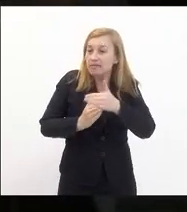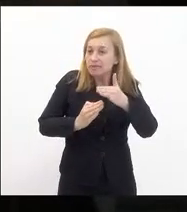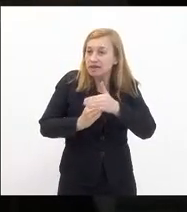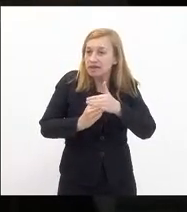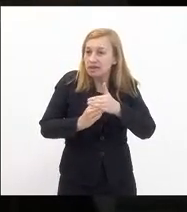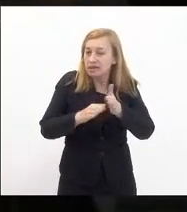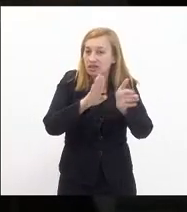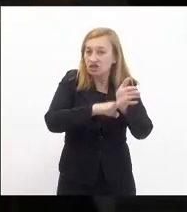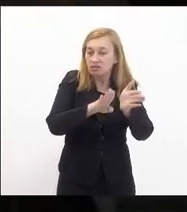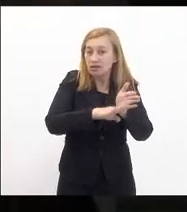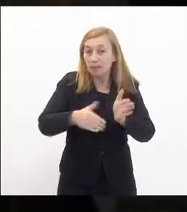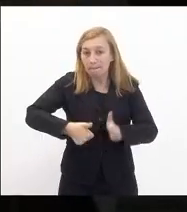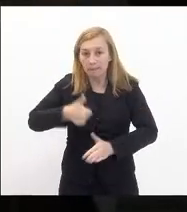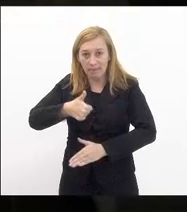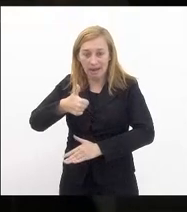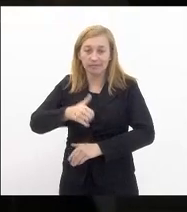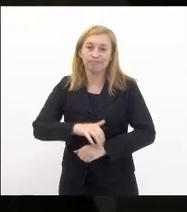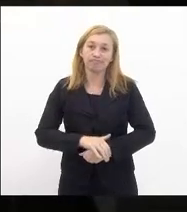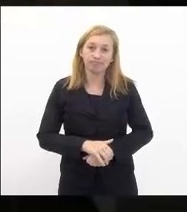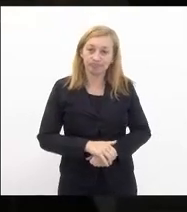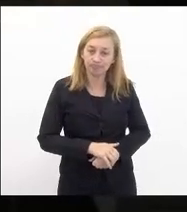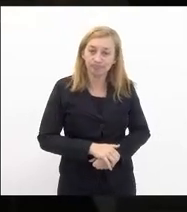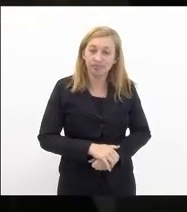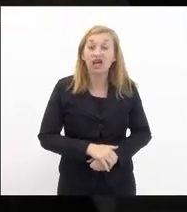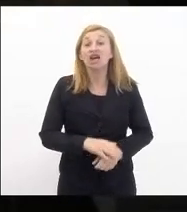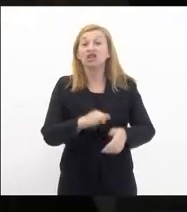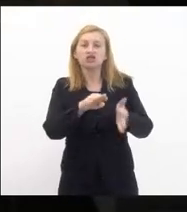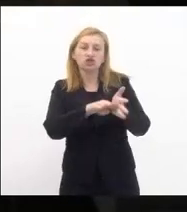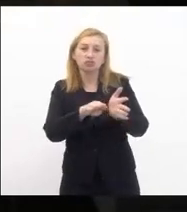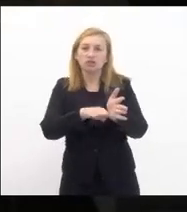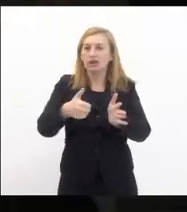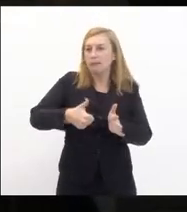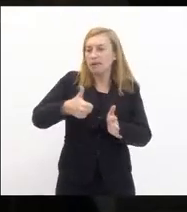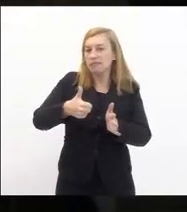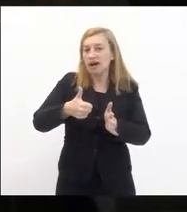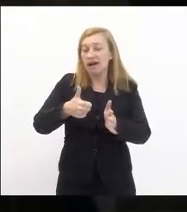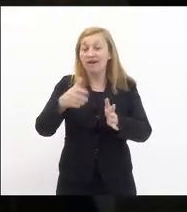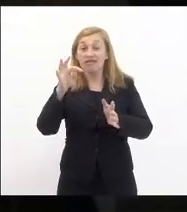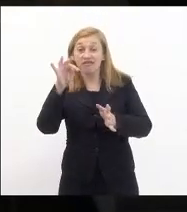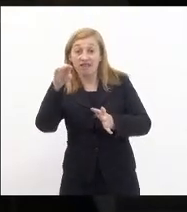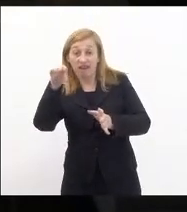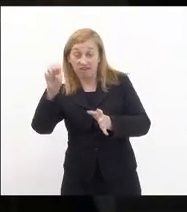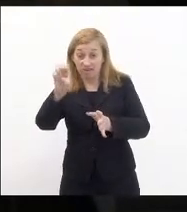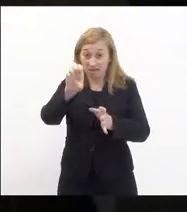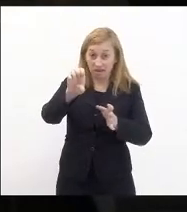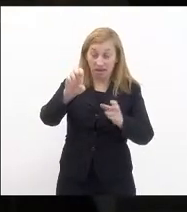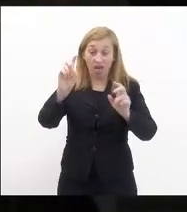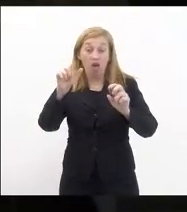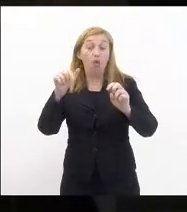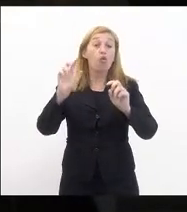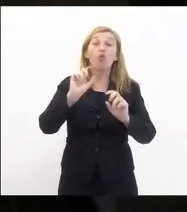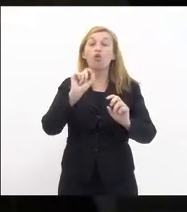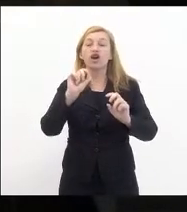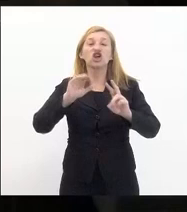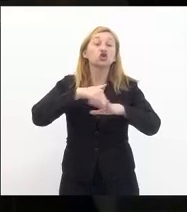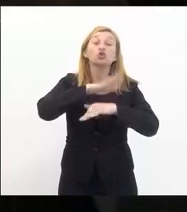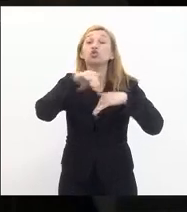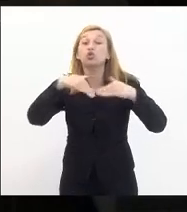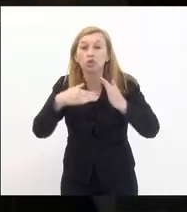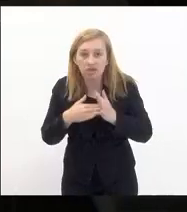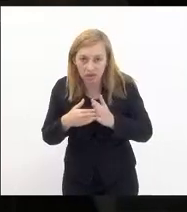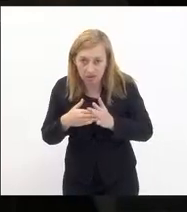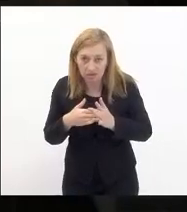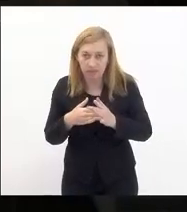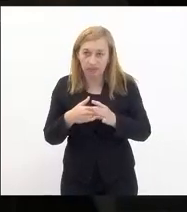primárias despesas primárias em tese são todas aquelas